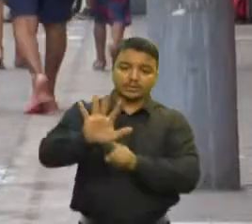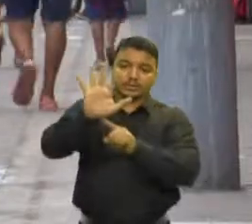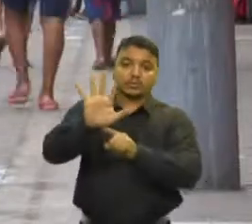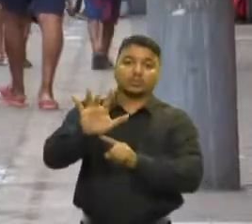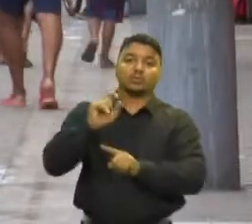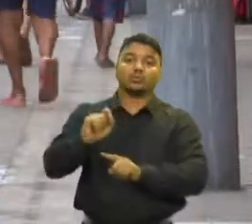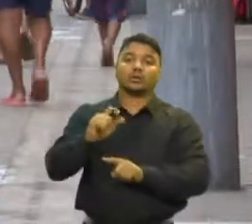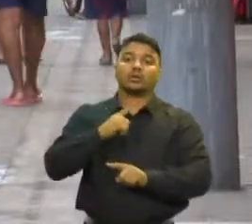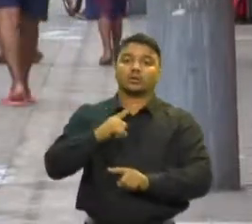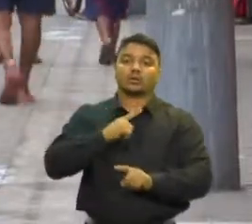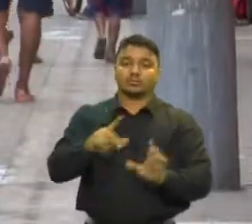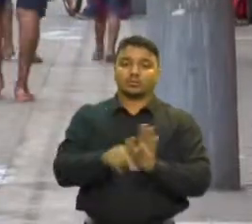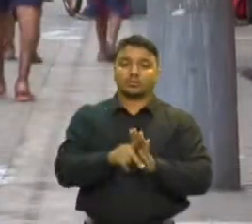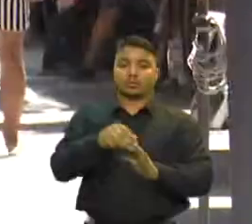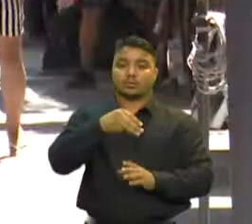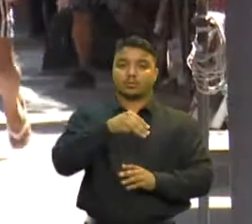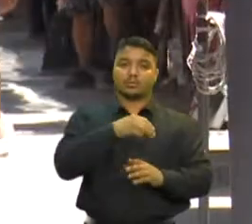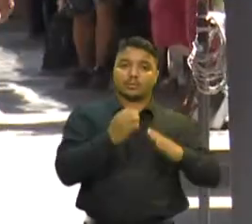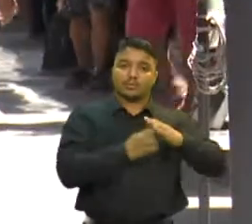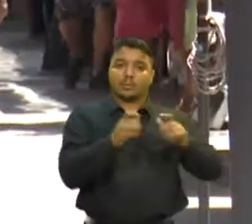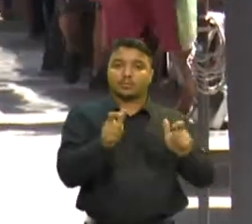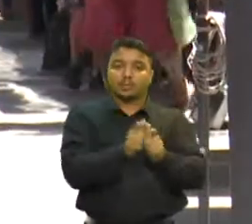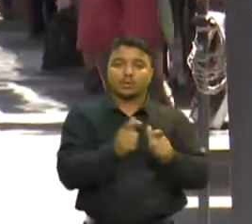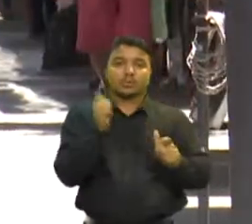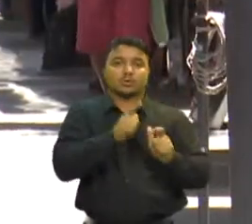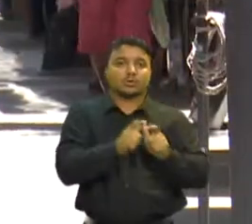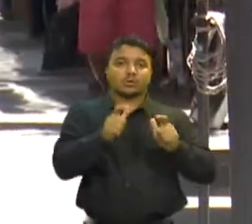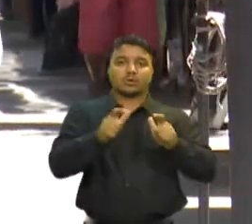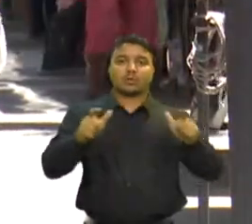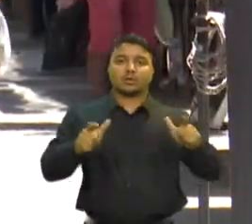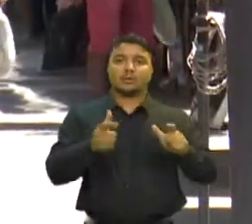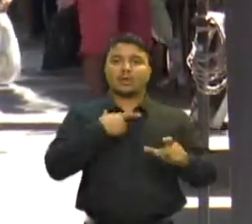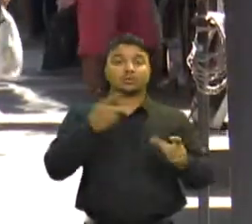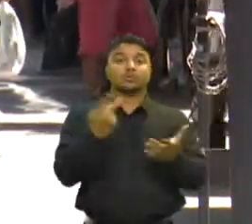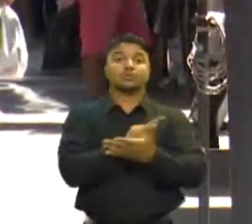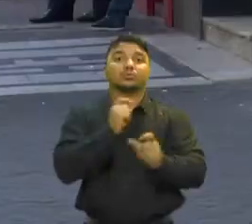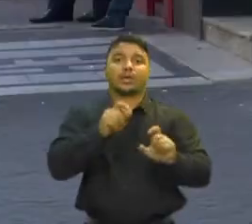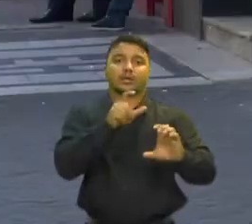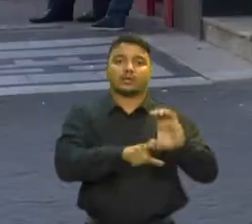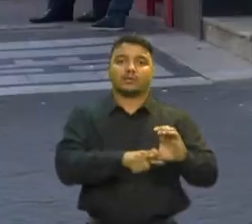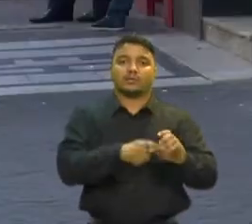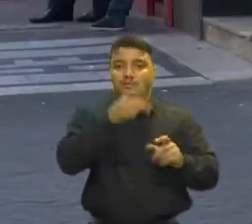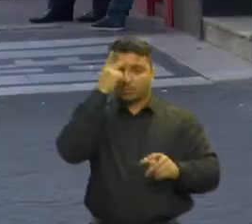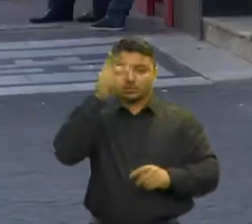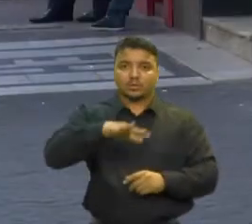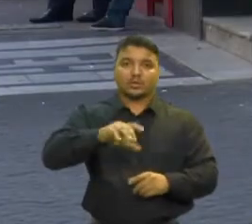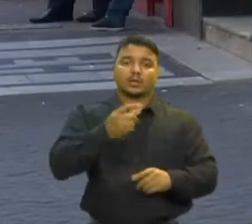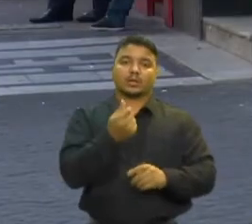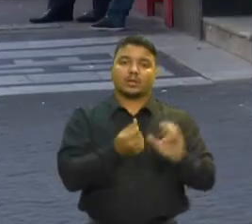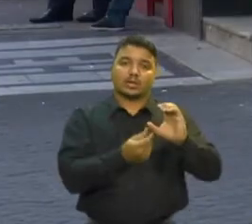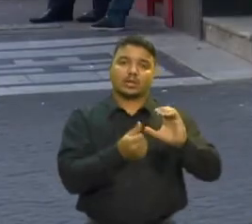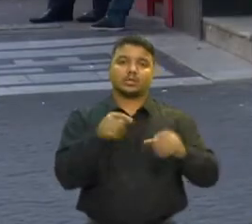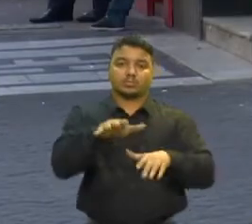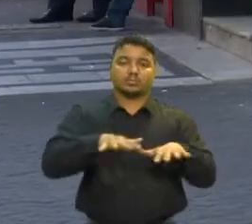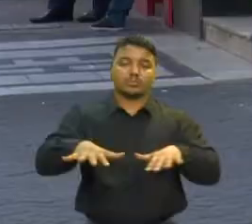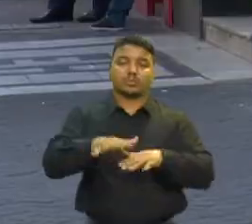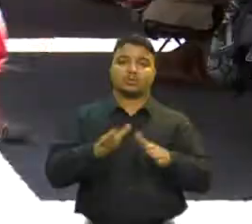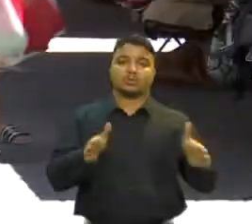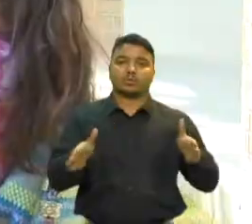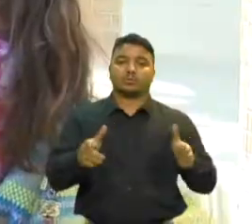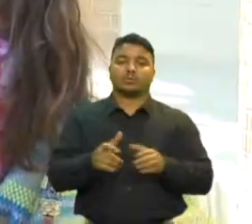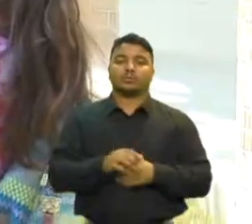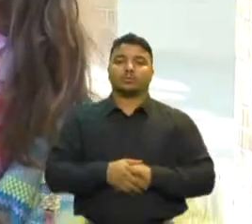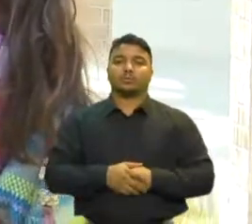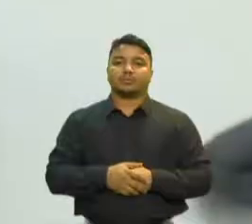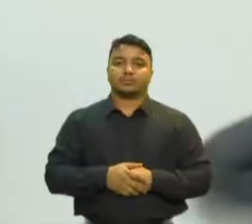empresas brasileiras identificaram o crescimento da inadimplência dos clientes na pandemia E o bairro João 23